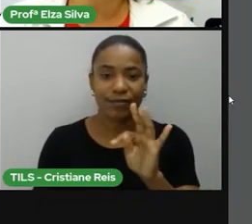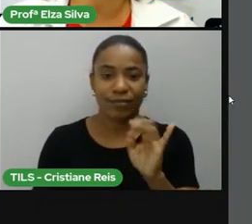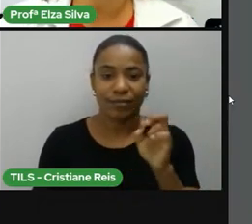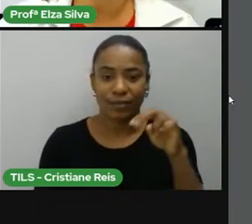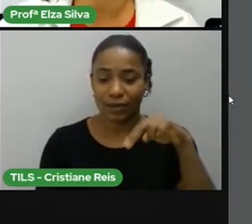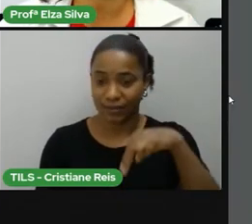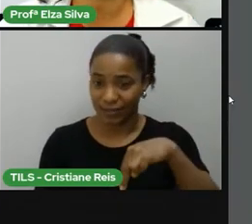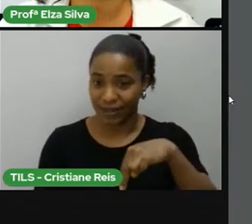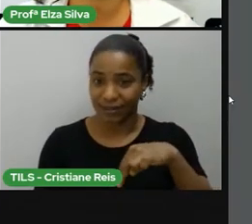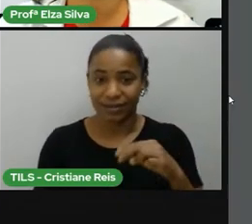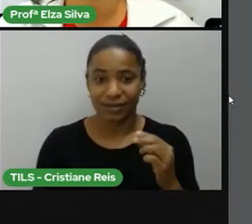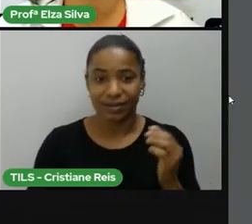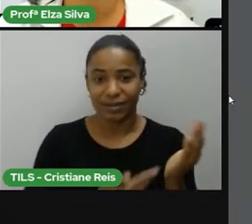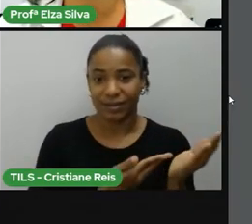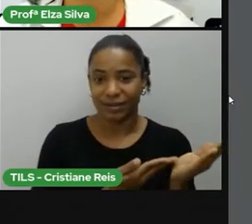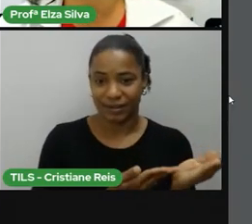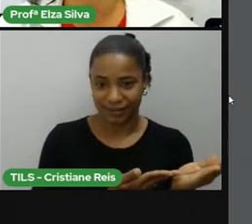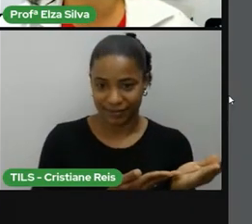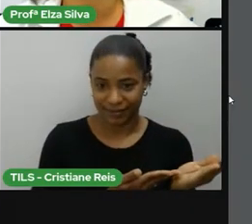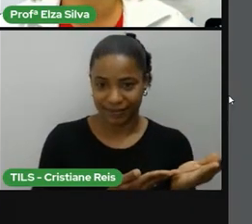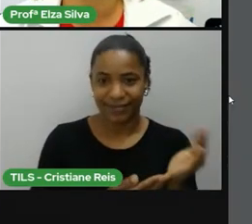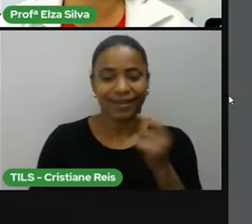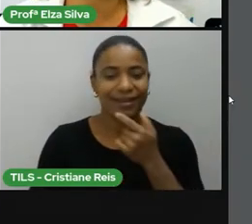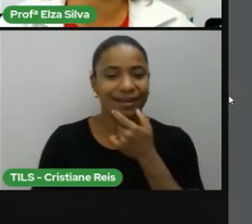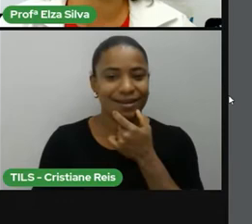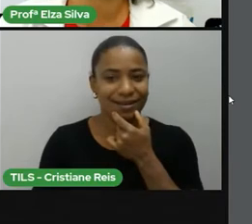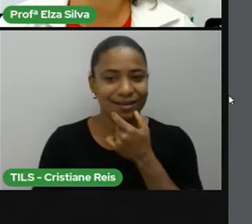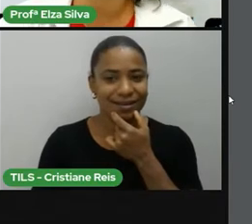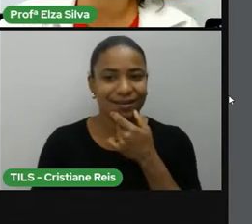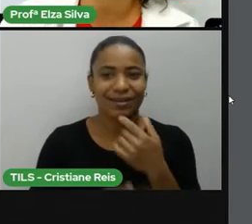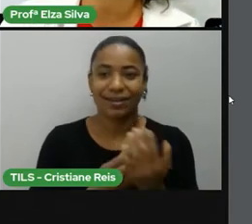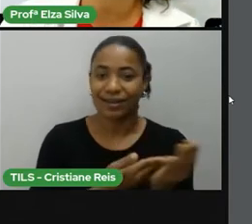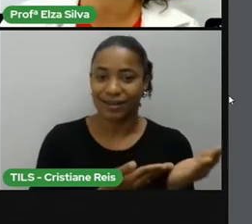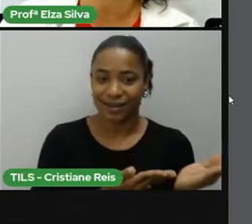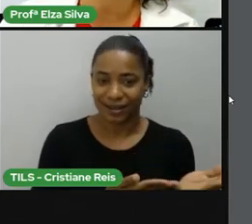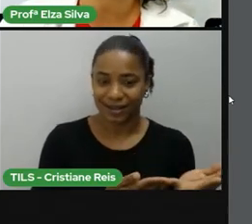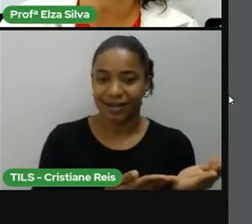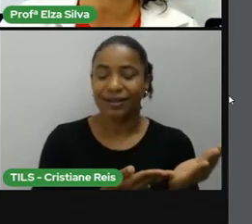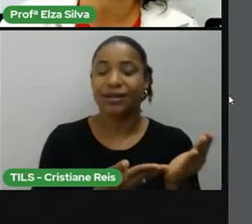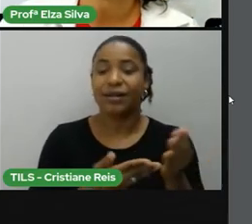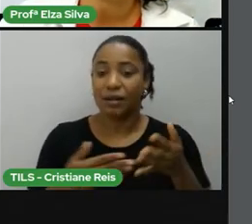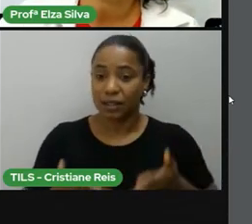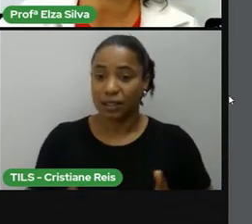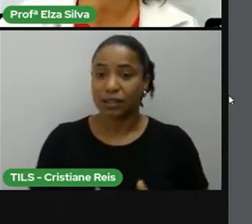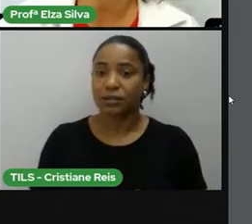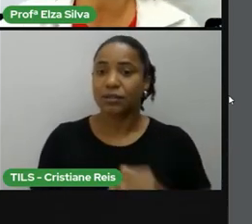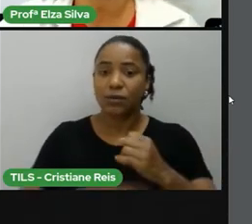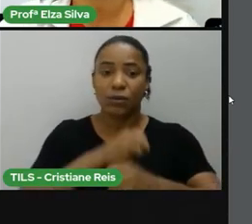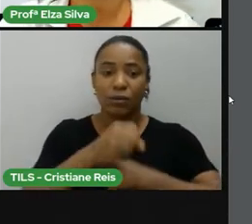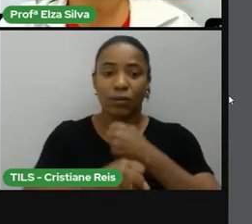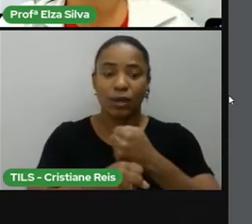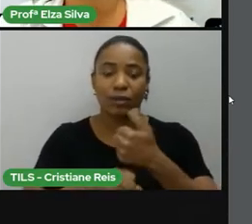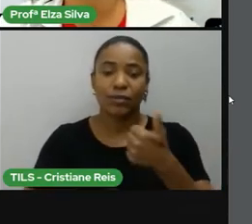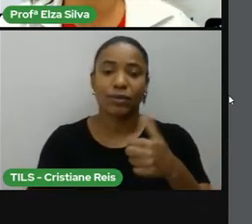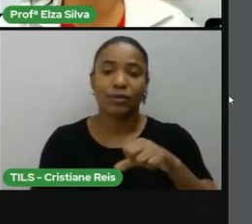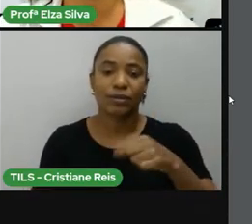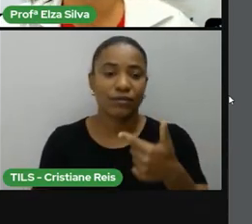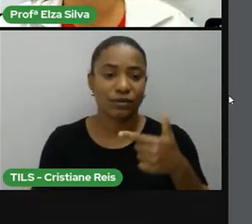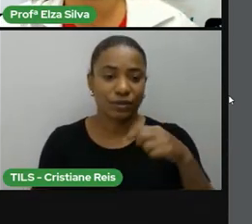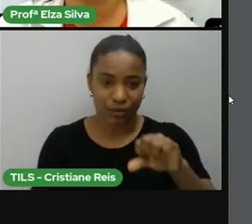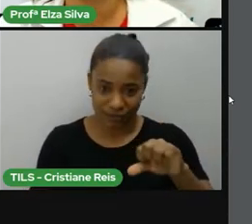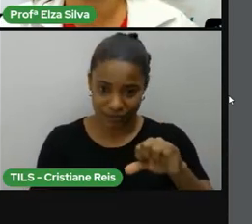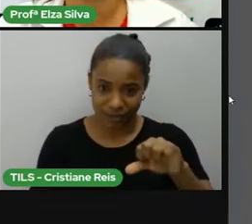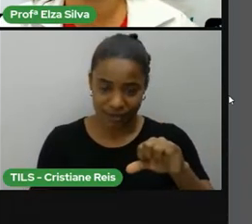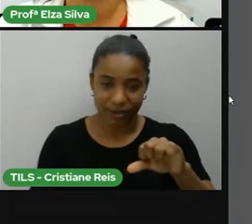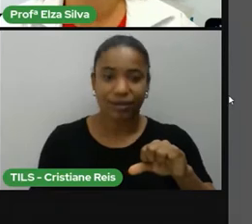born in 1929. Ele nasceu em 1929. And he died in 1968.